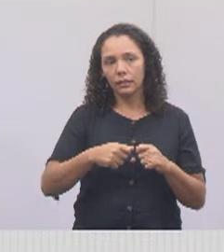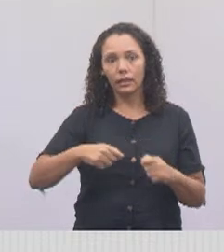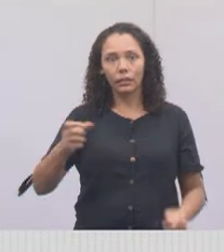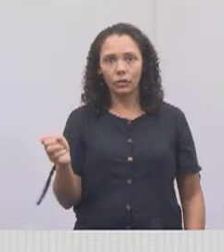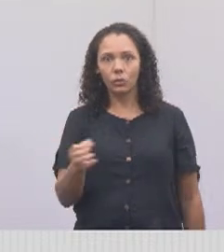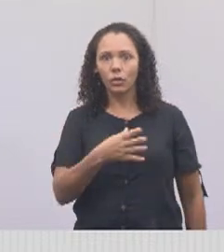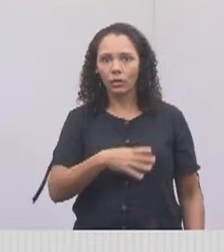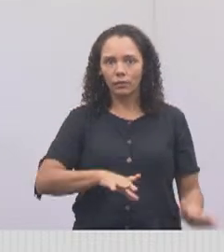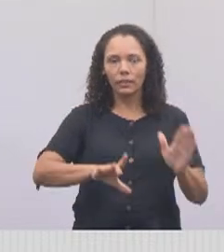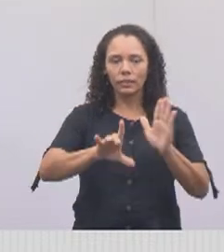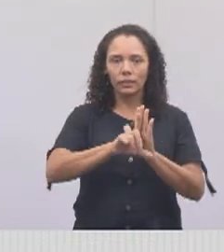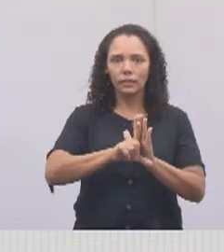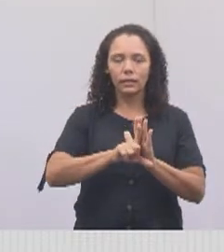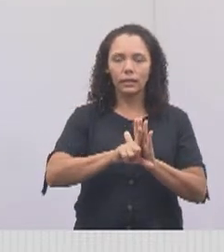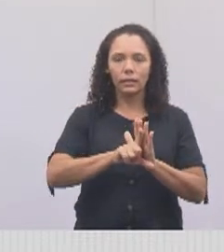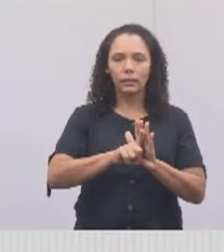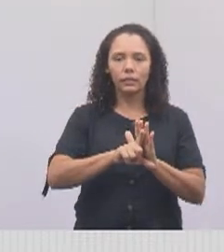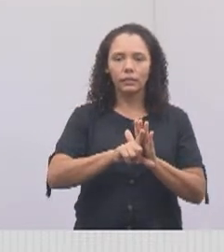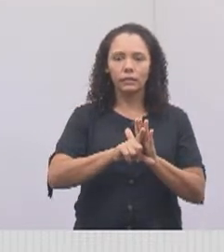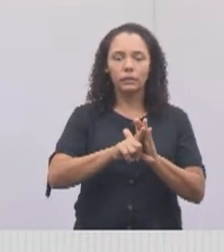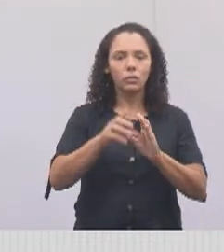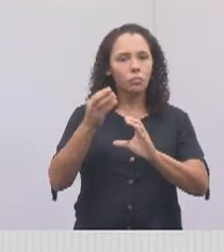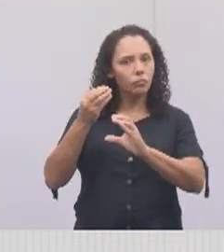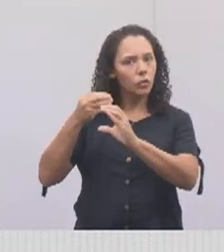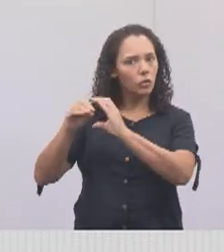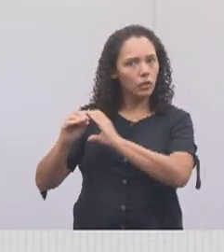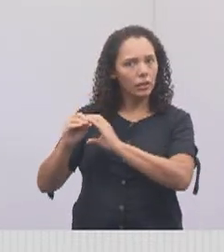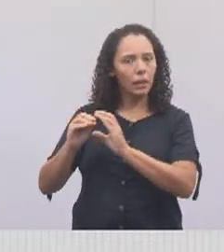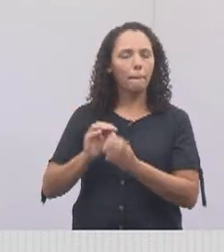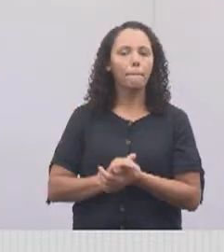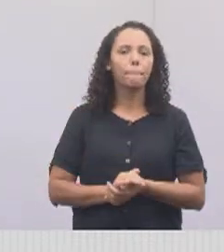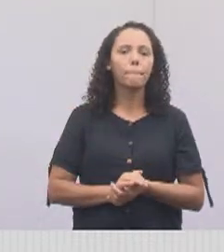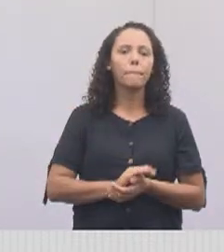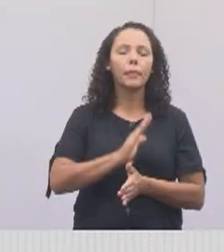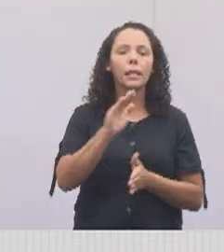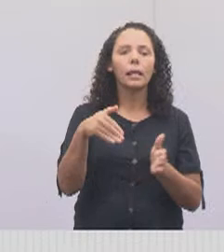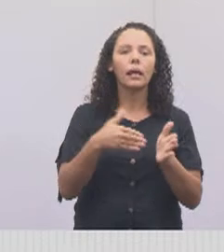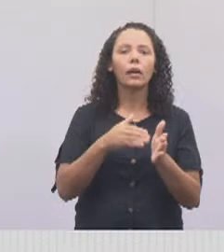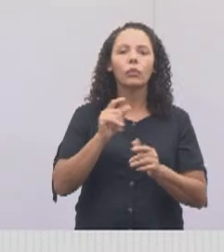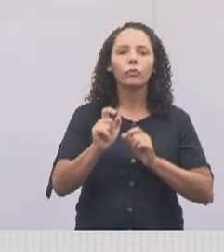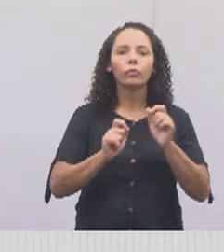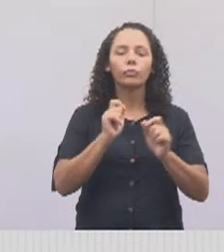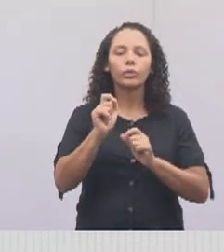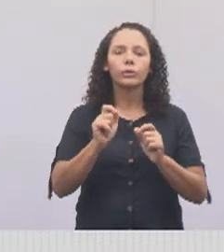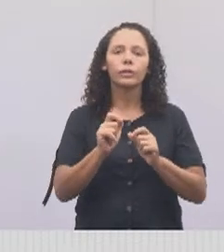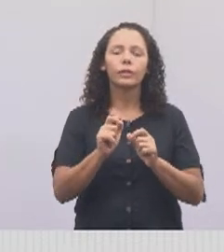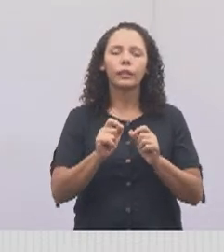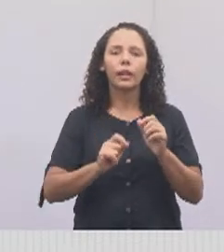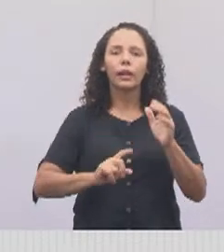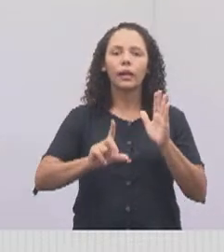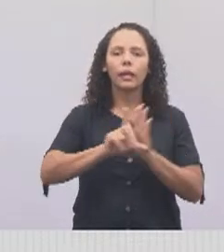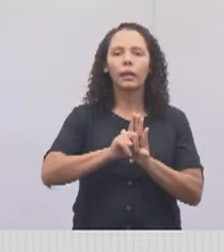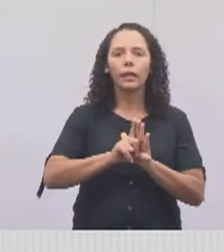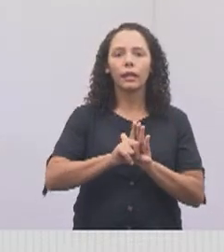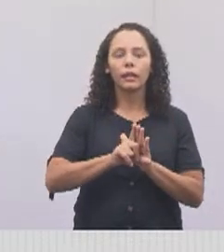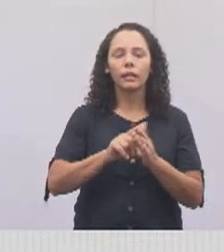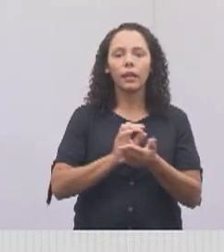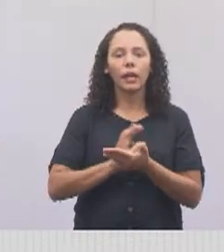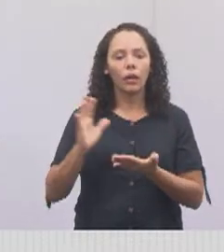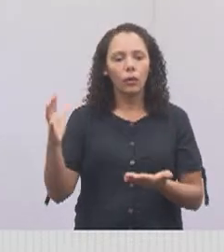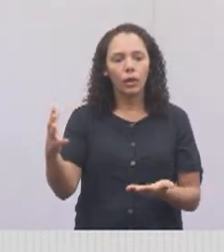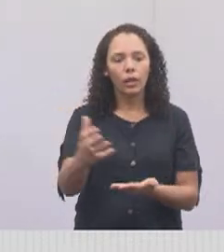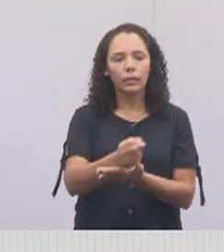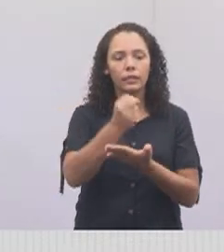que foram aí sancionadas. Uma das últimas leis foi justamente a respeito de resgate